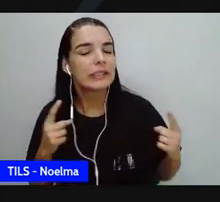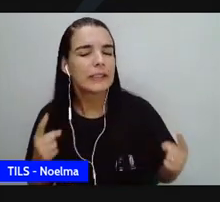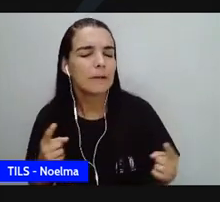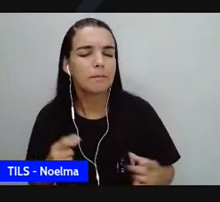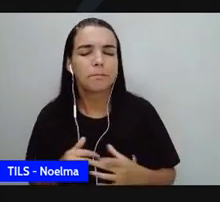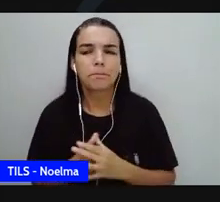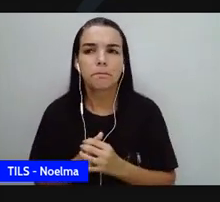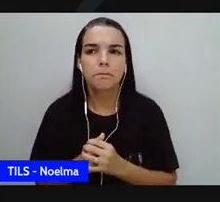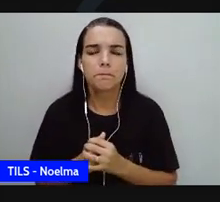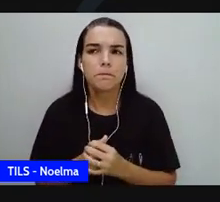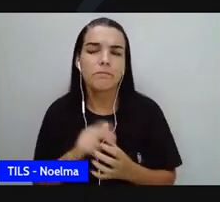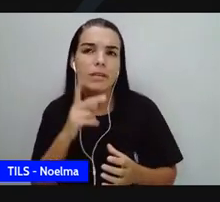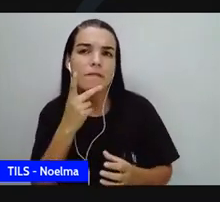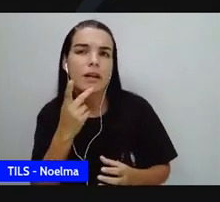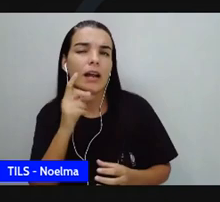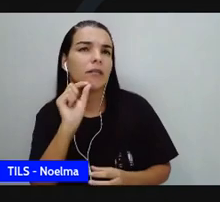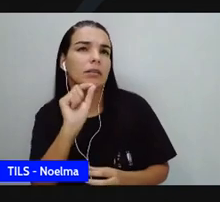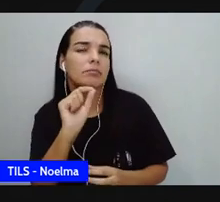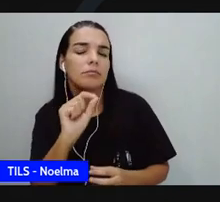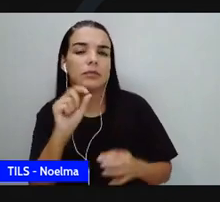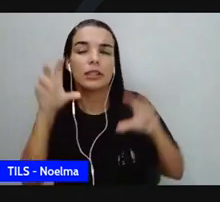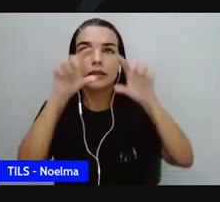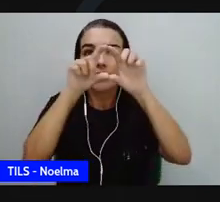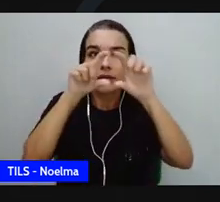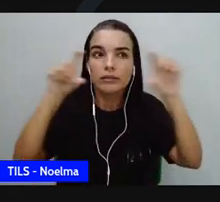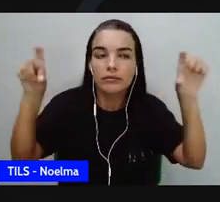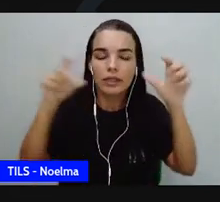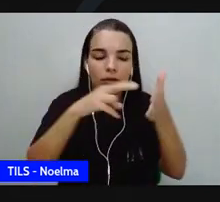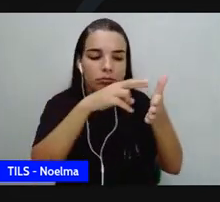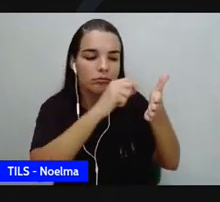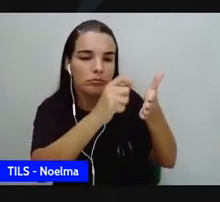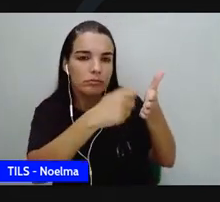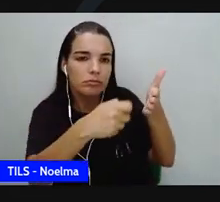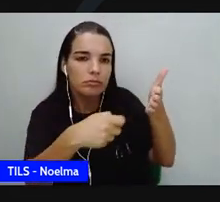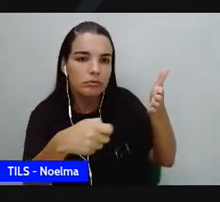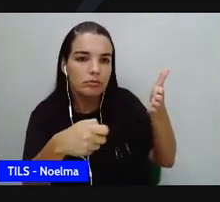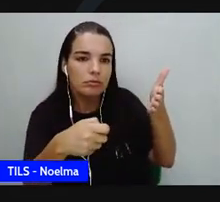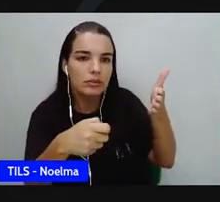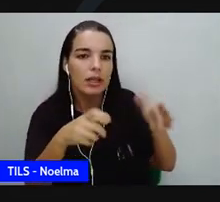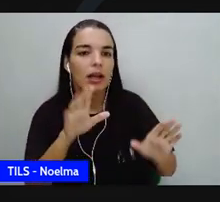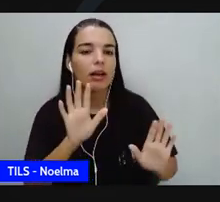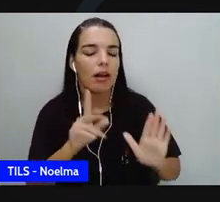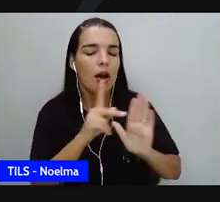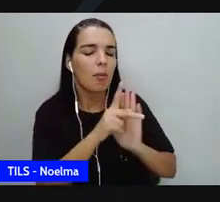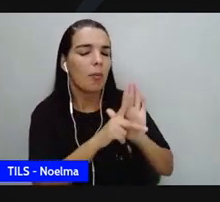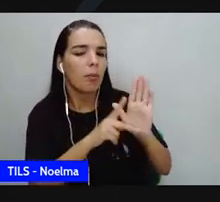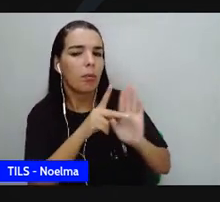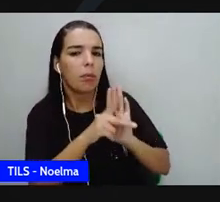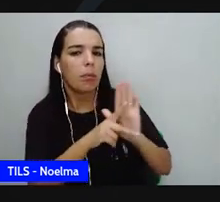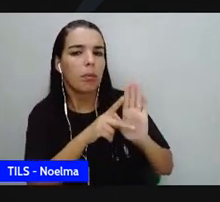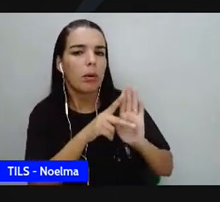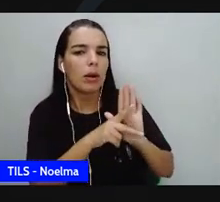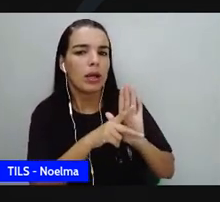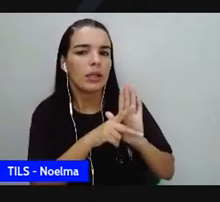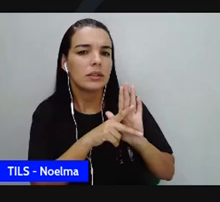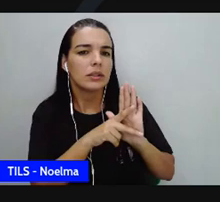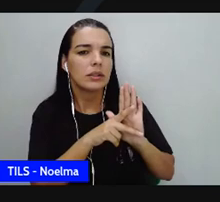dizia Carolina em um dos seus escritos, poeta, em que medida?